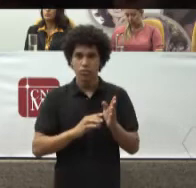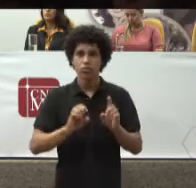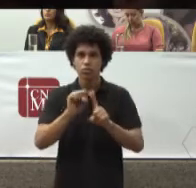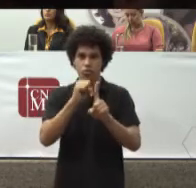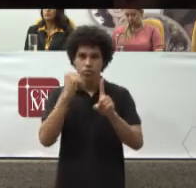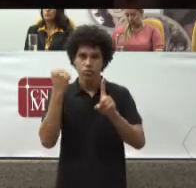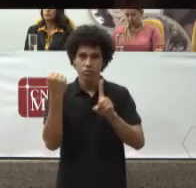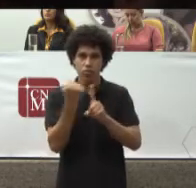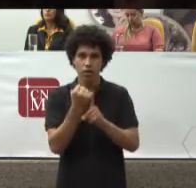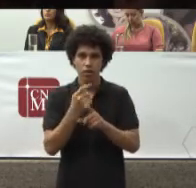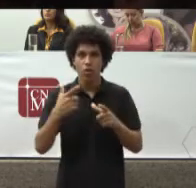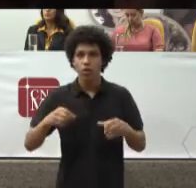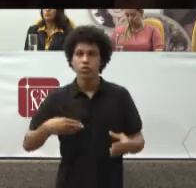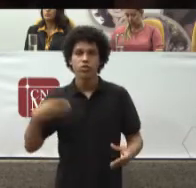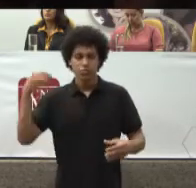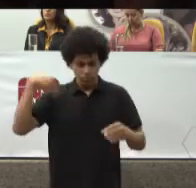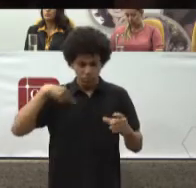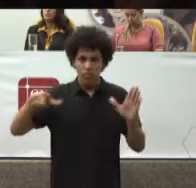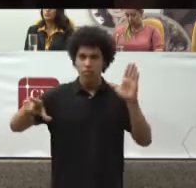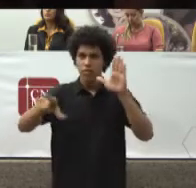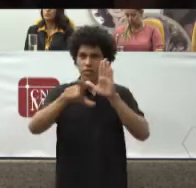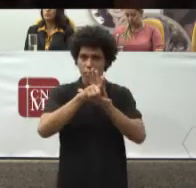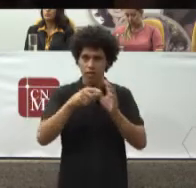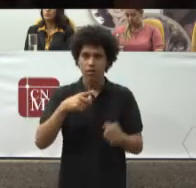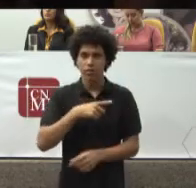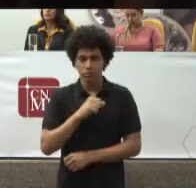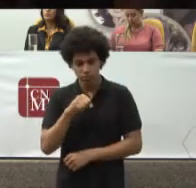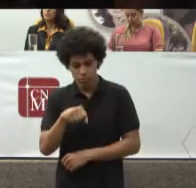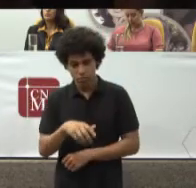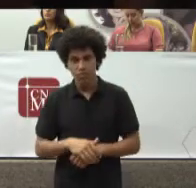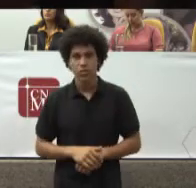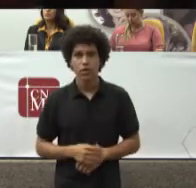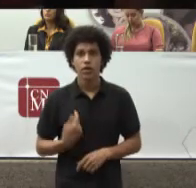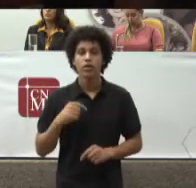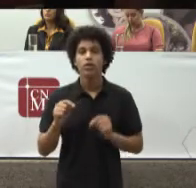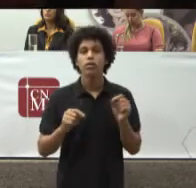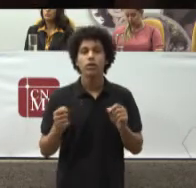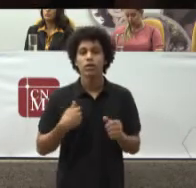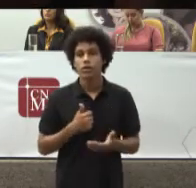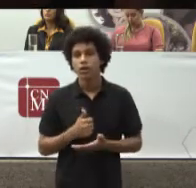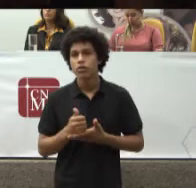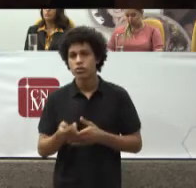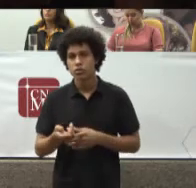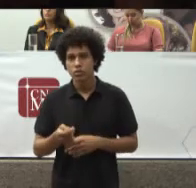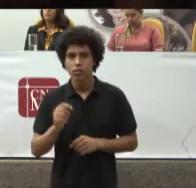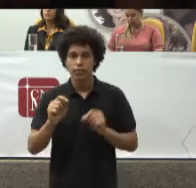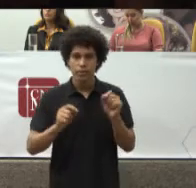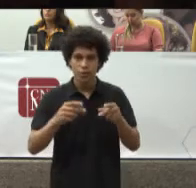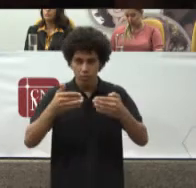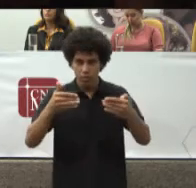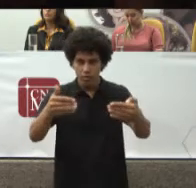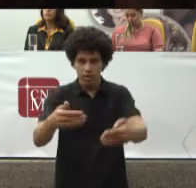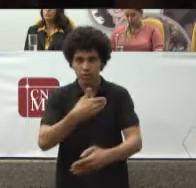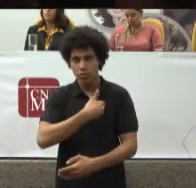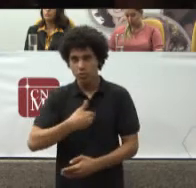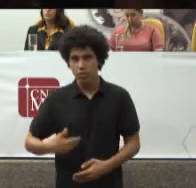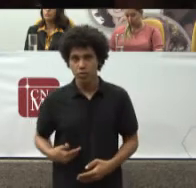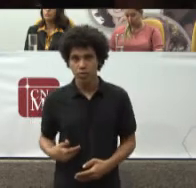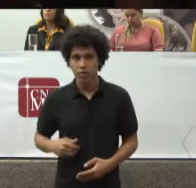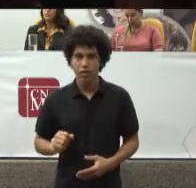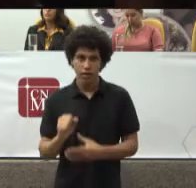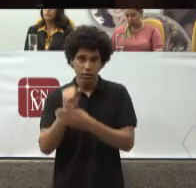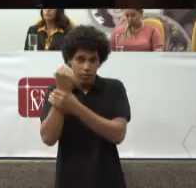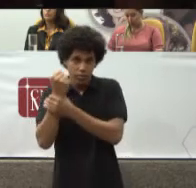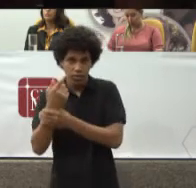Estabelecido Na nossa Constituição E que incumbe Ao Ministério Público A defesa Dos interesses Sociais E